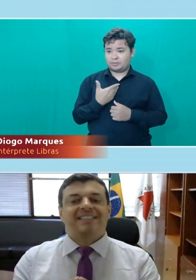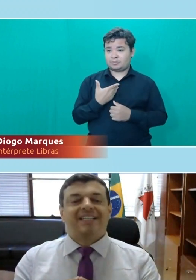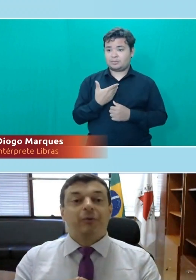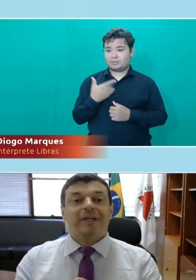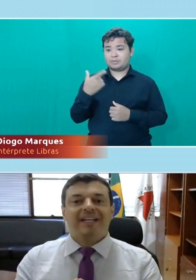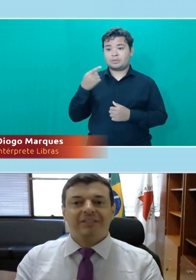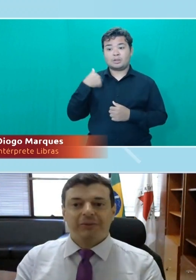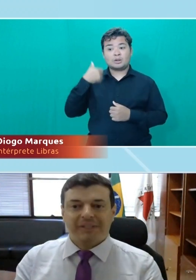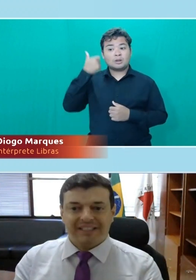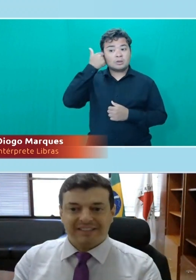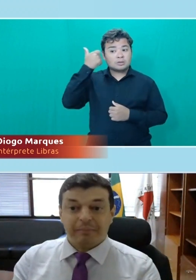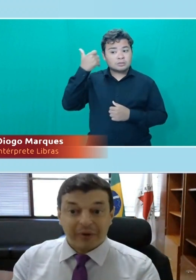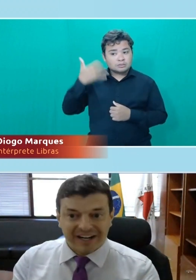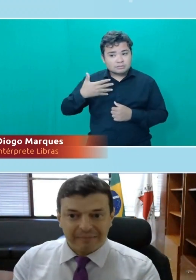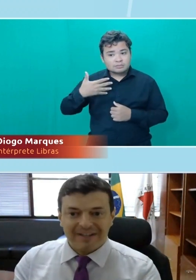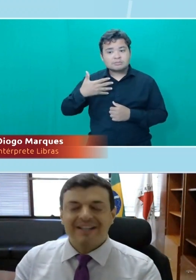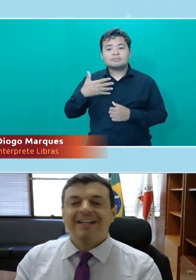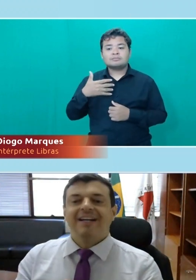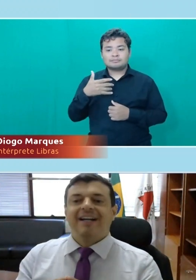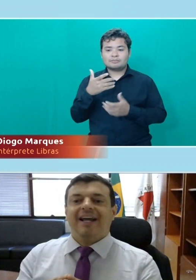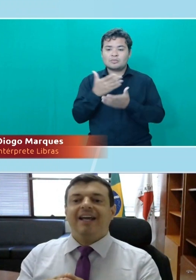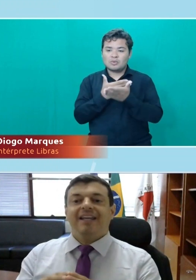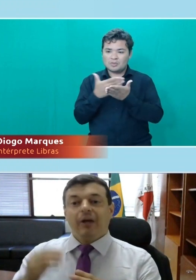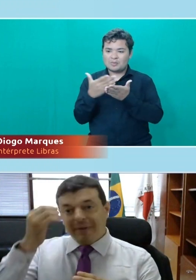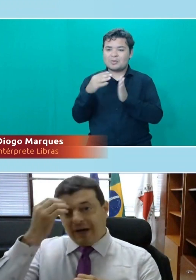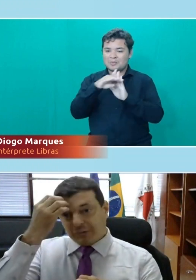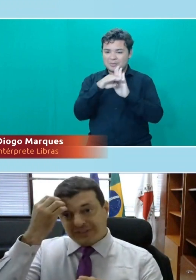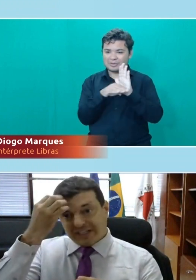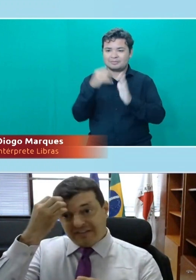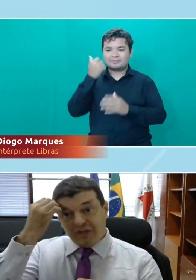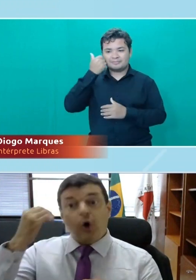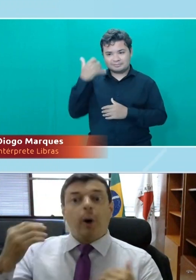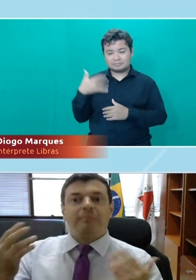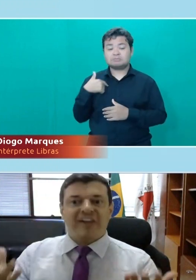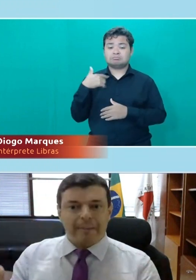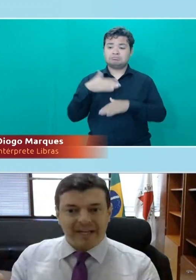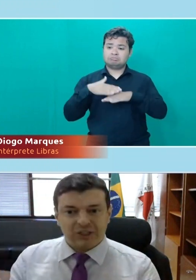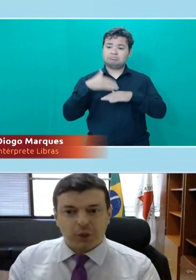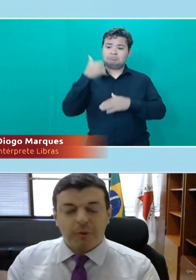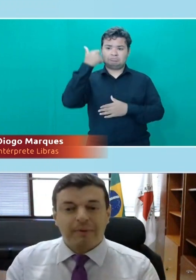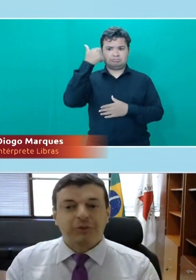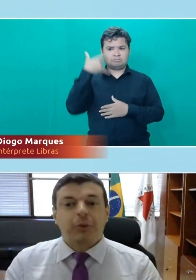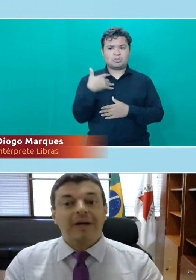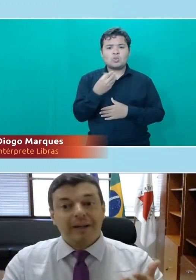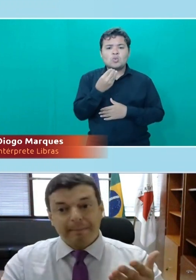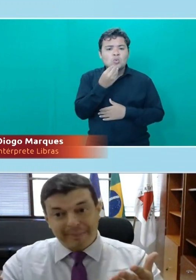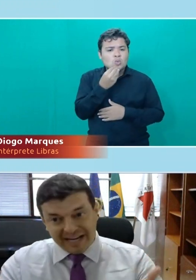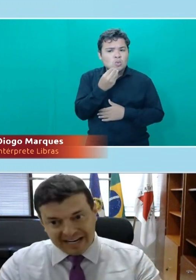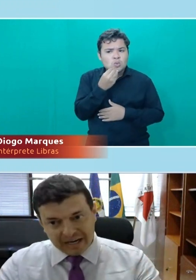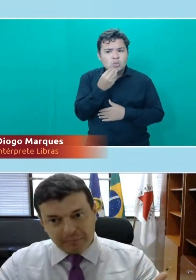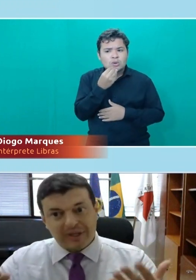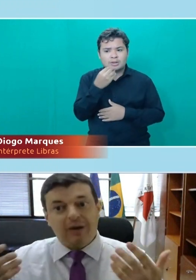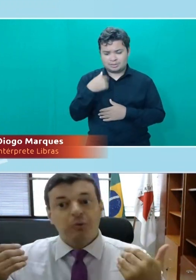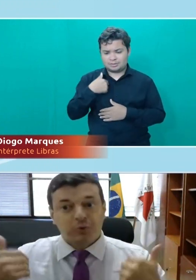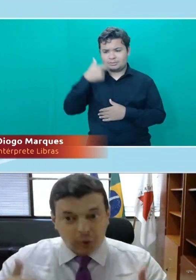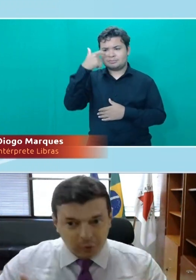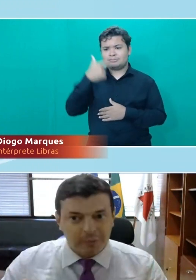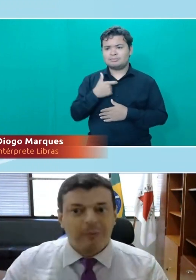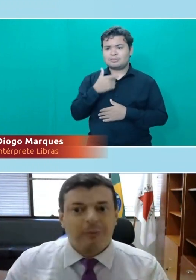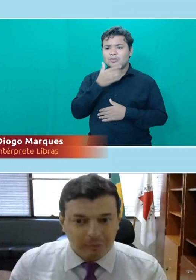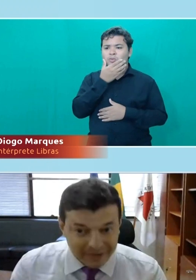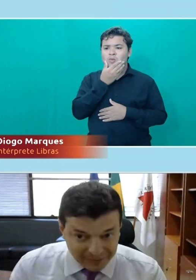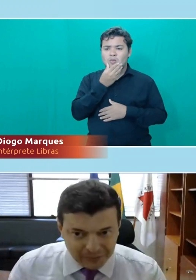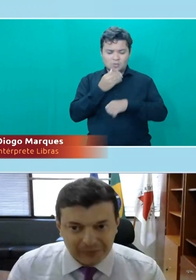autodescrição no início desse programa, e eu me autodescrevi, obviamente, como uma pessoa branca, porque eu